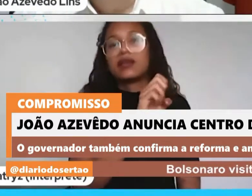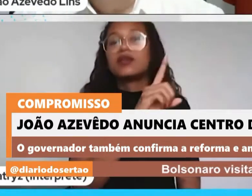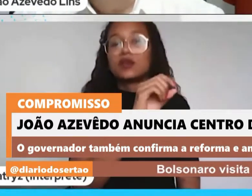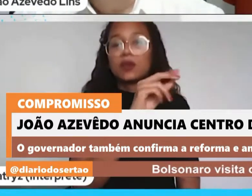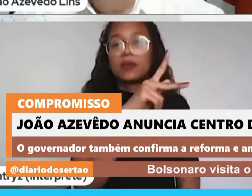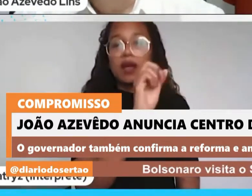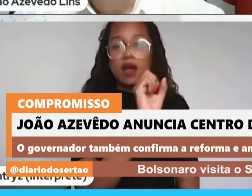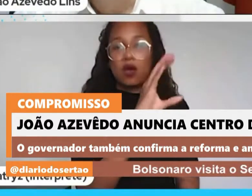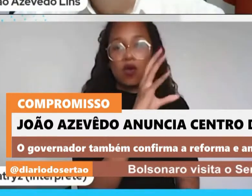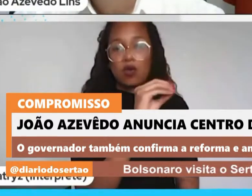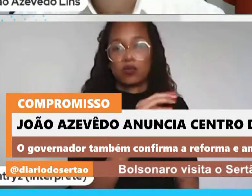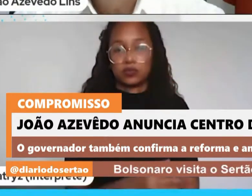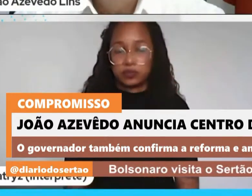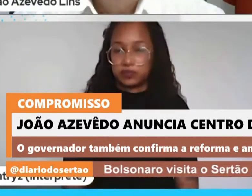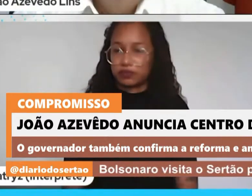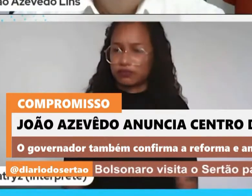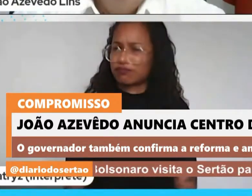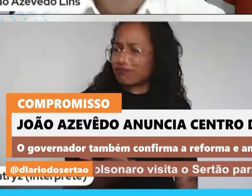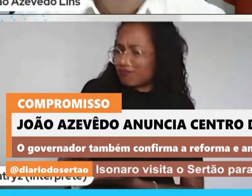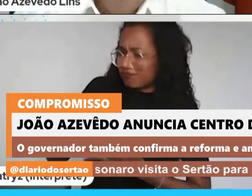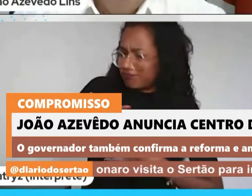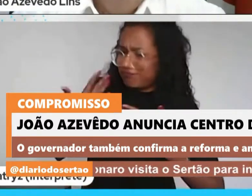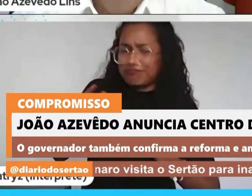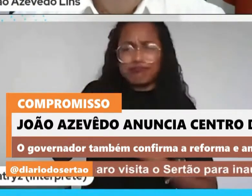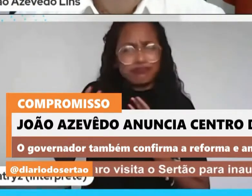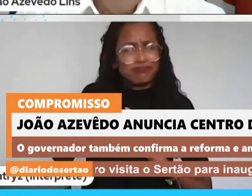Primeiro, foi uma alegria muito grande poder receber